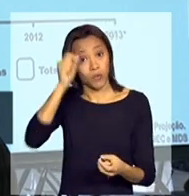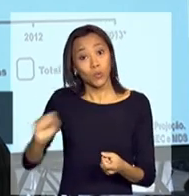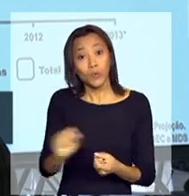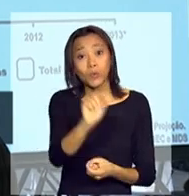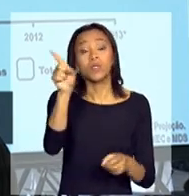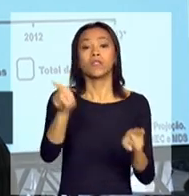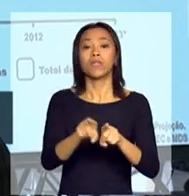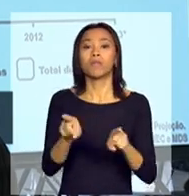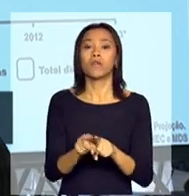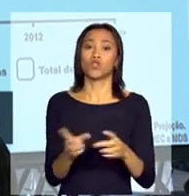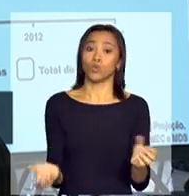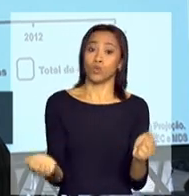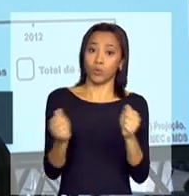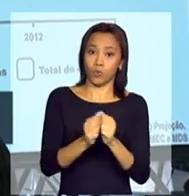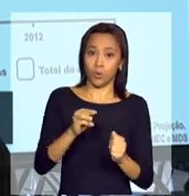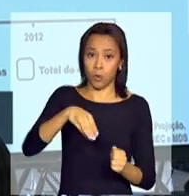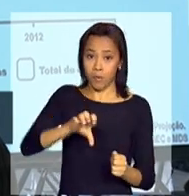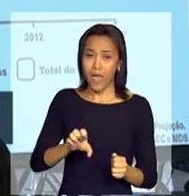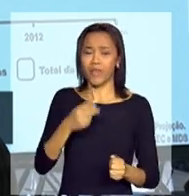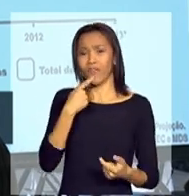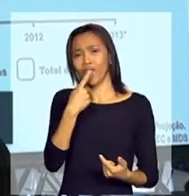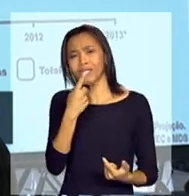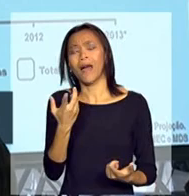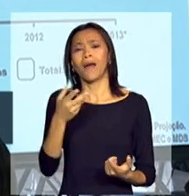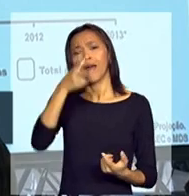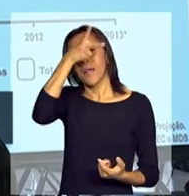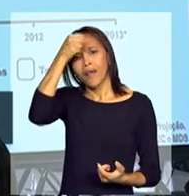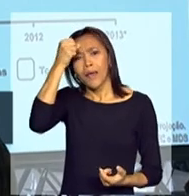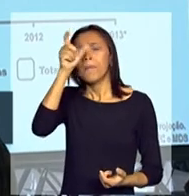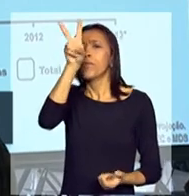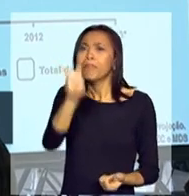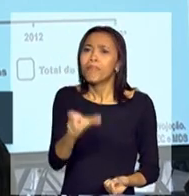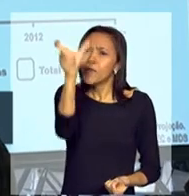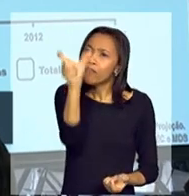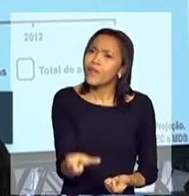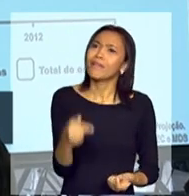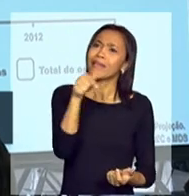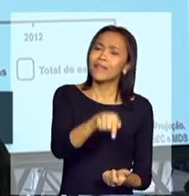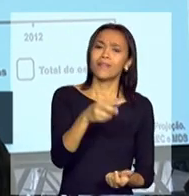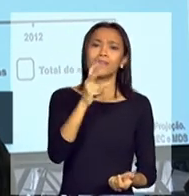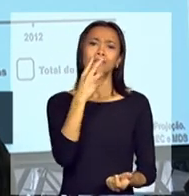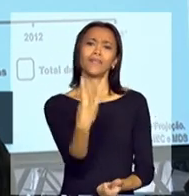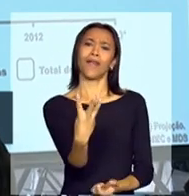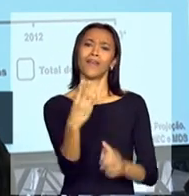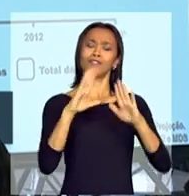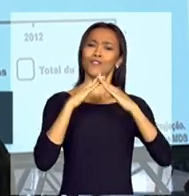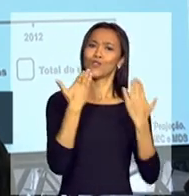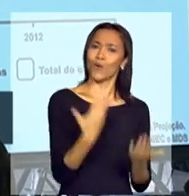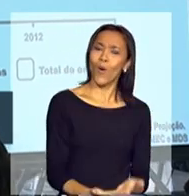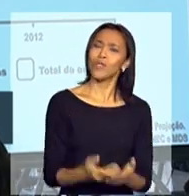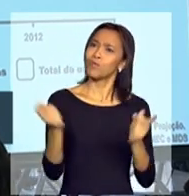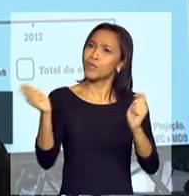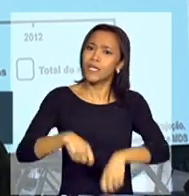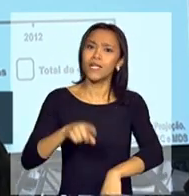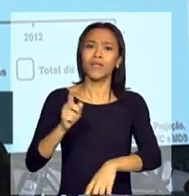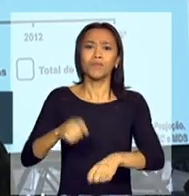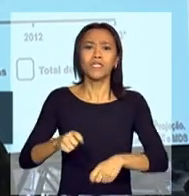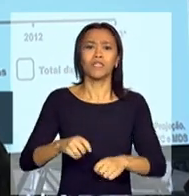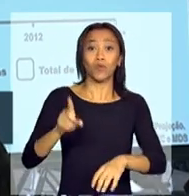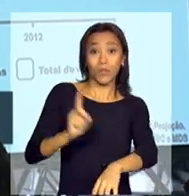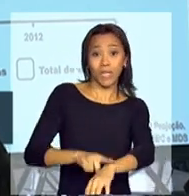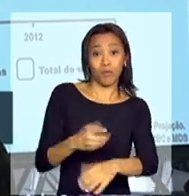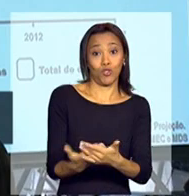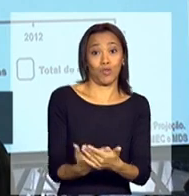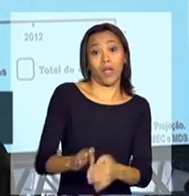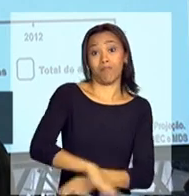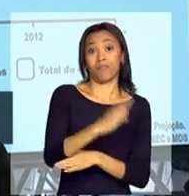do Desenvolvimento Social, para dizer, prefeito, aqui no seu município tem três escolas que poderiam ser escola em tempo integral, são escolas que